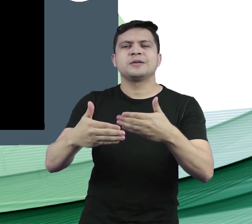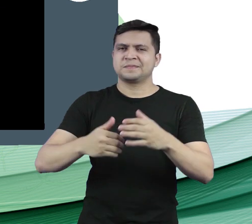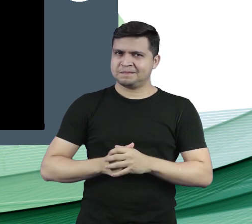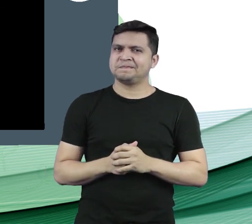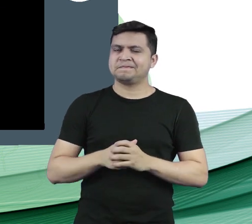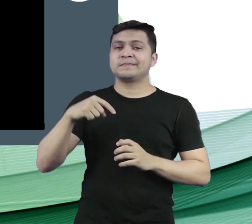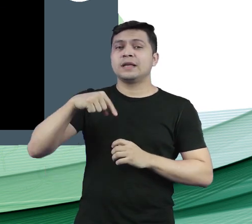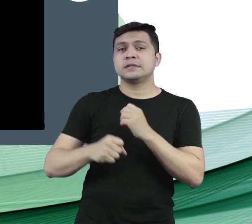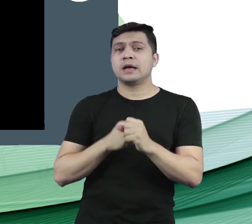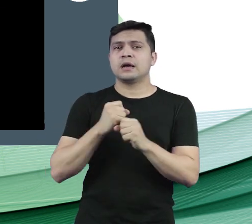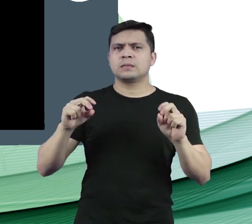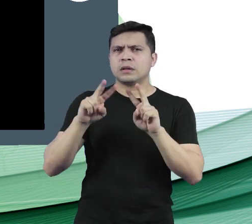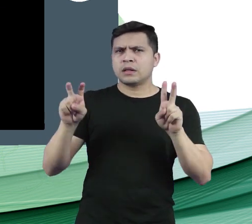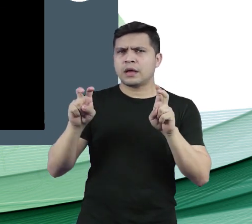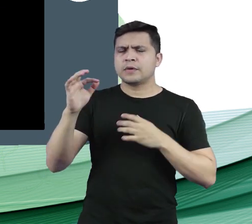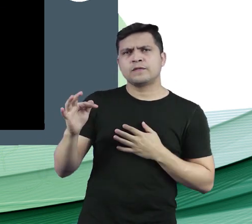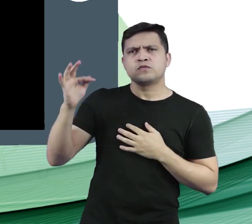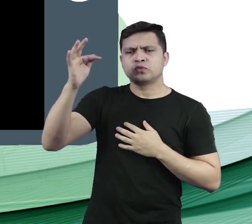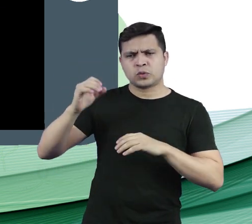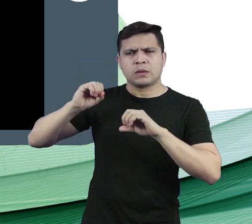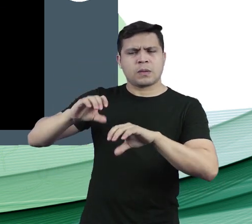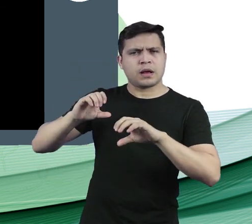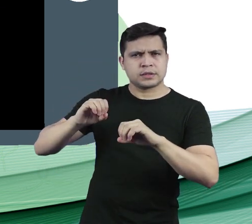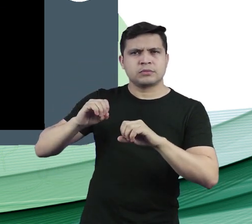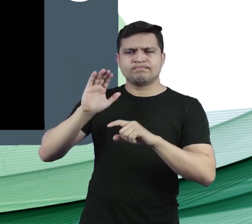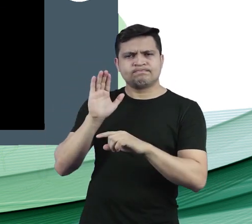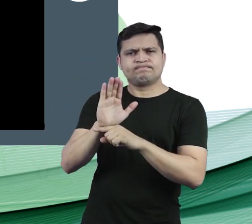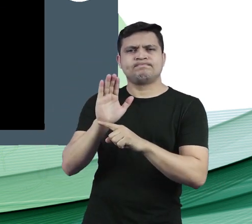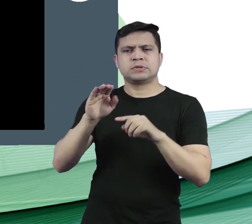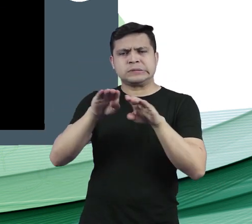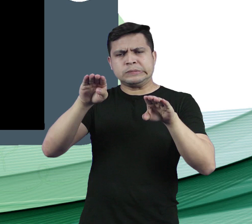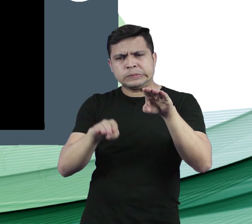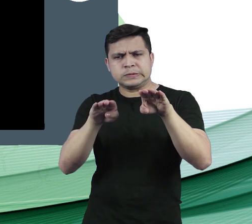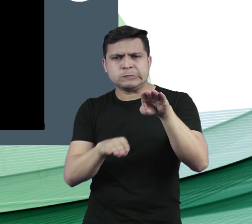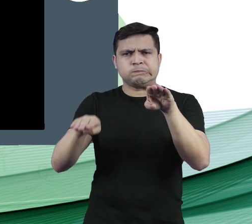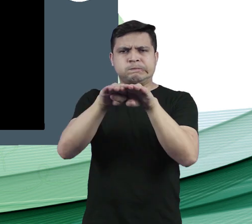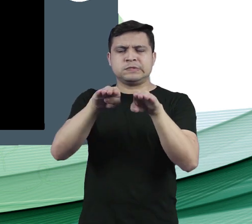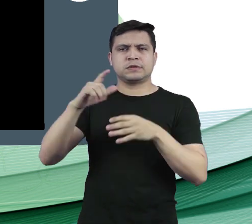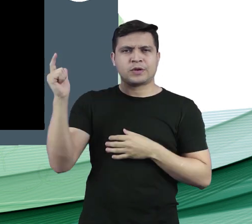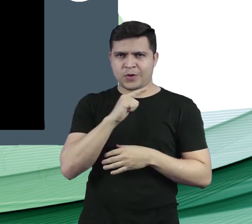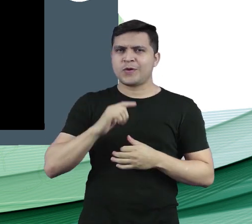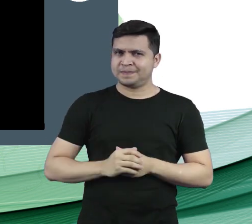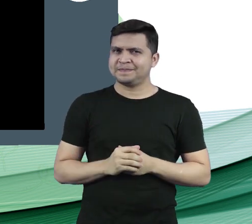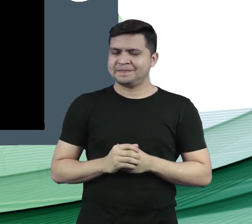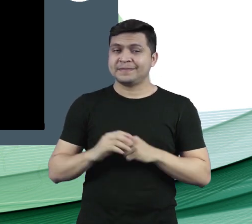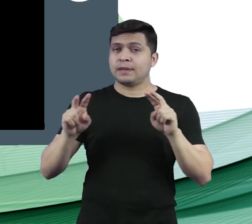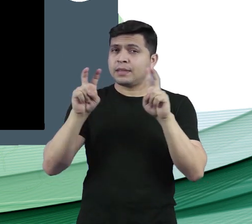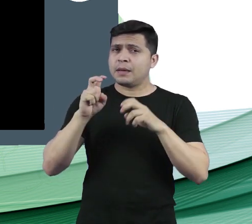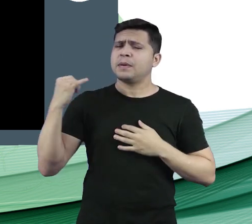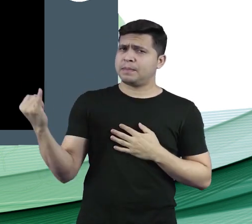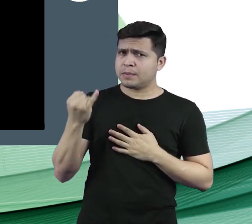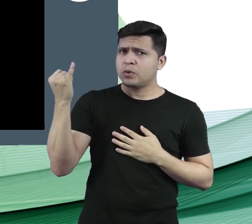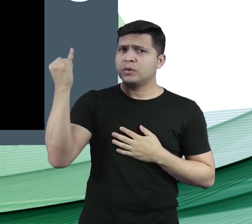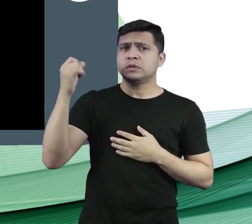prática docente. A edição desse ano traz como tema os futuros da educação, contribuições para a superação das desigualdades.